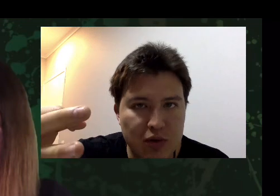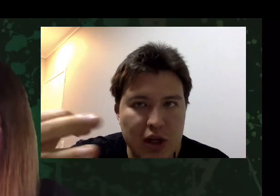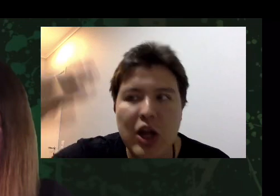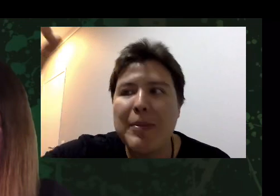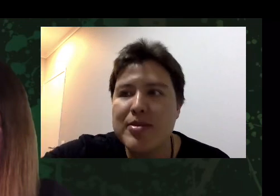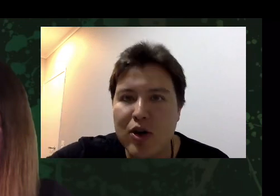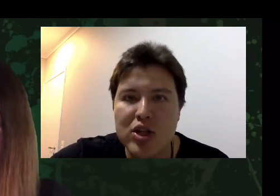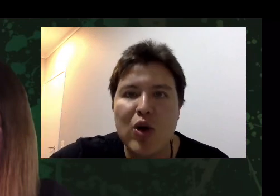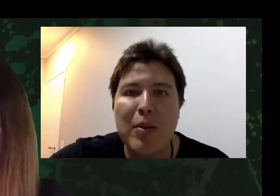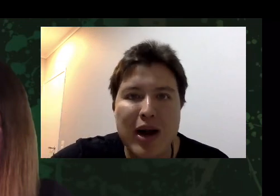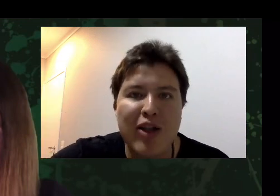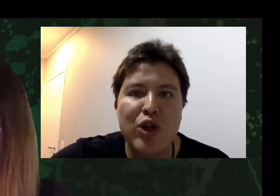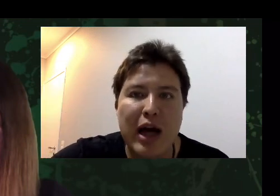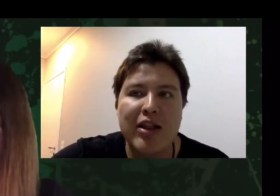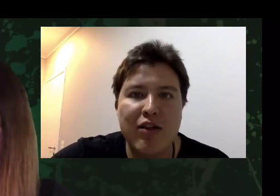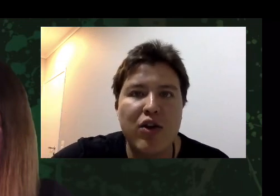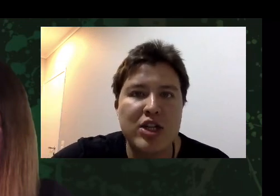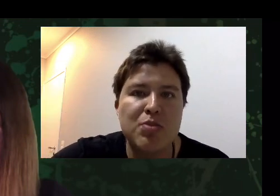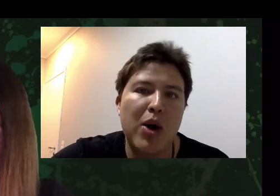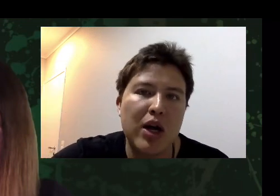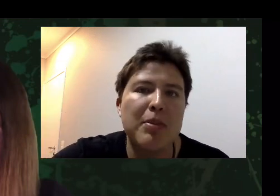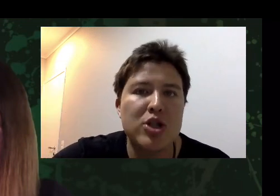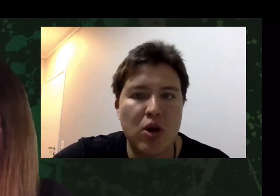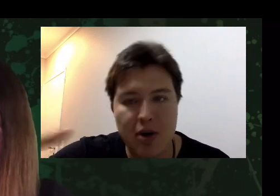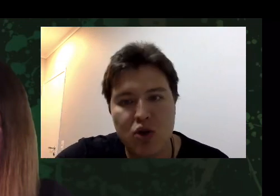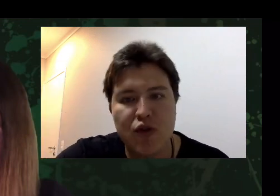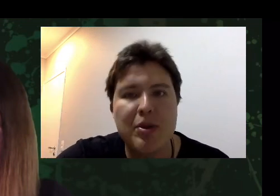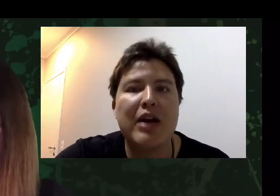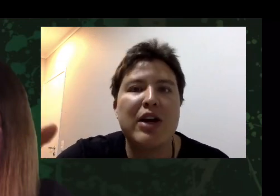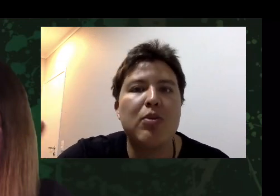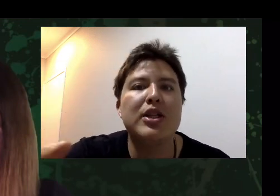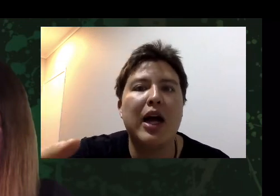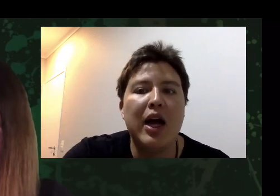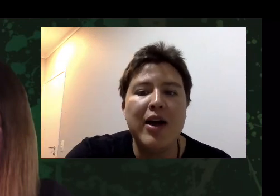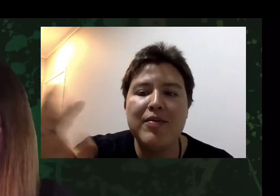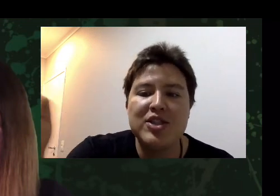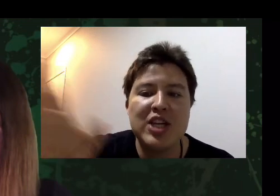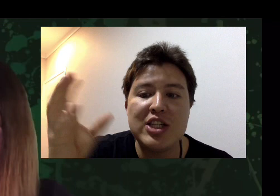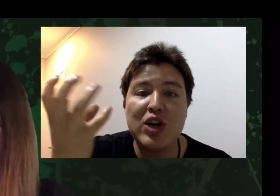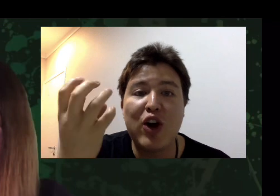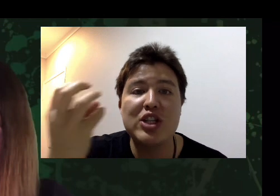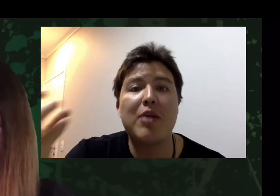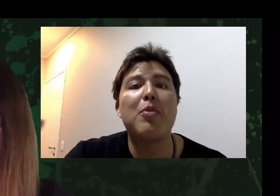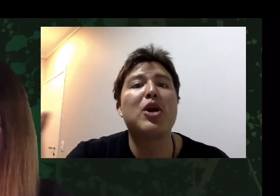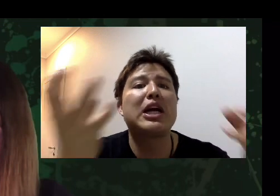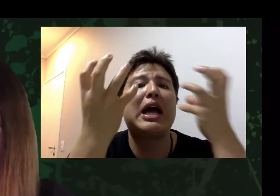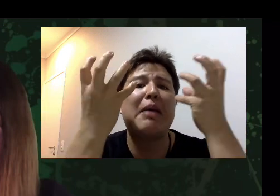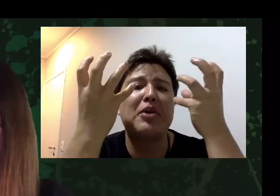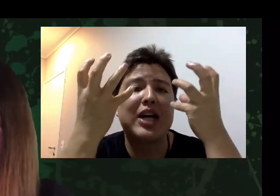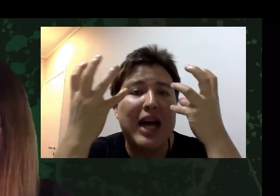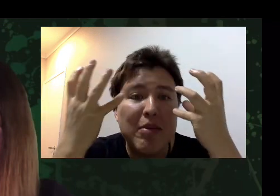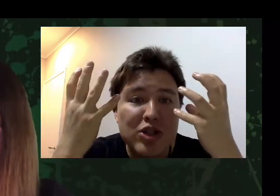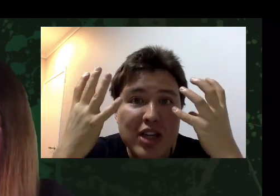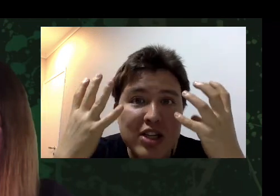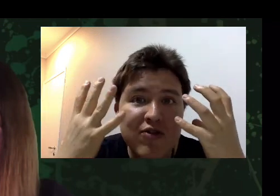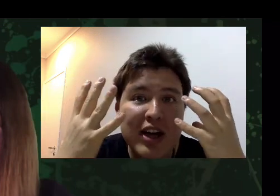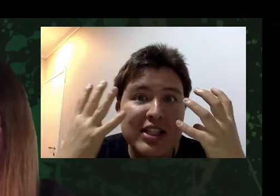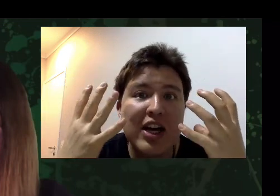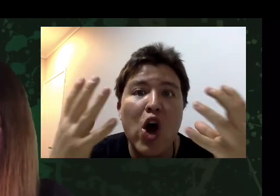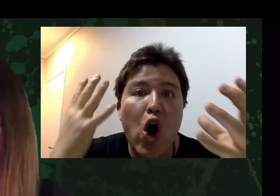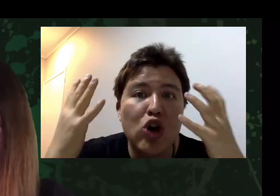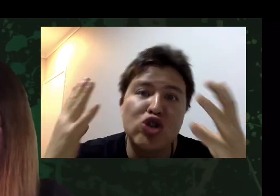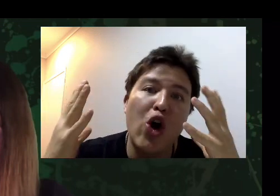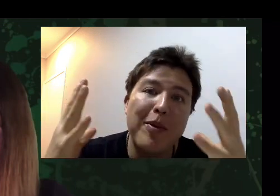mundo. E a mesma coisa que o namorado da Florence Spock em Midsommar, outro filme que ele vai comentar. Gente, é uma coisa como por que vocês